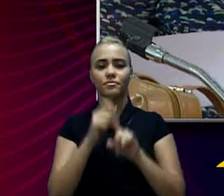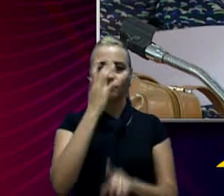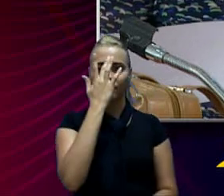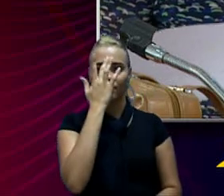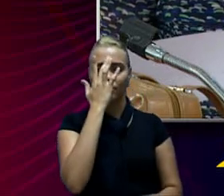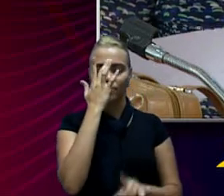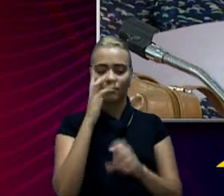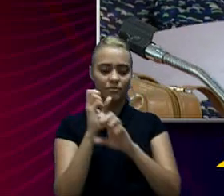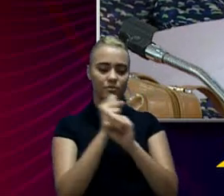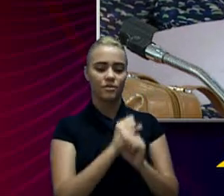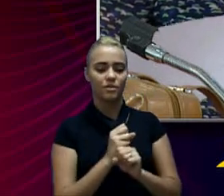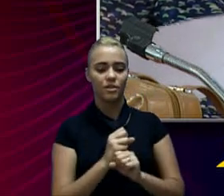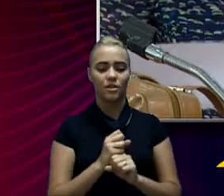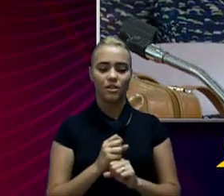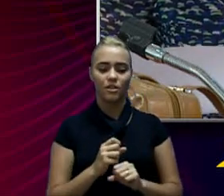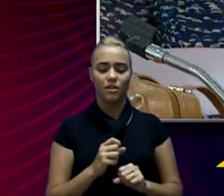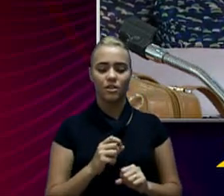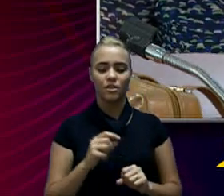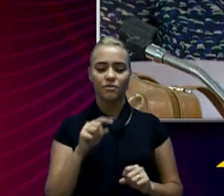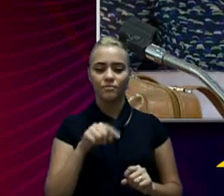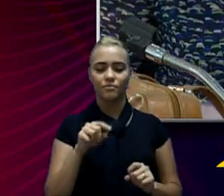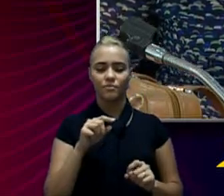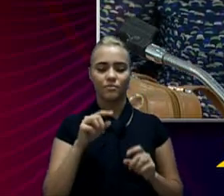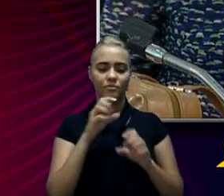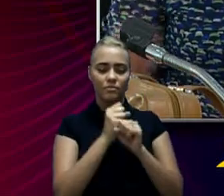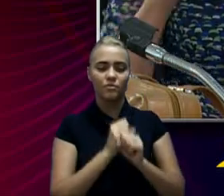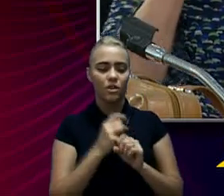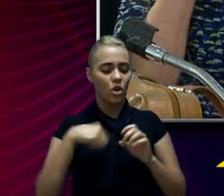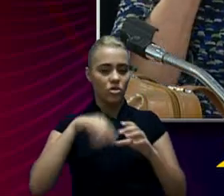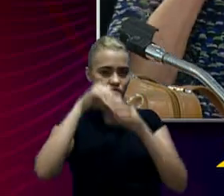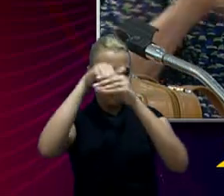arrecadado, na previsão do orçamento que nós votamos,